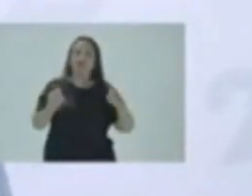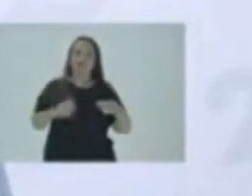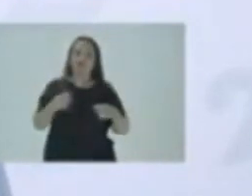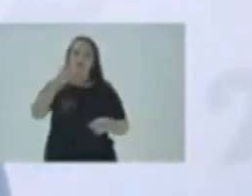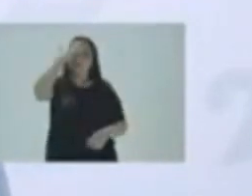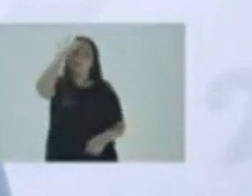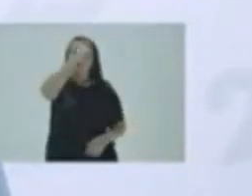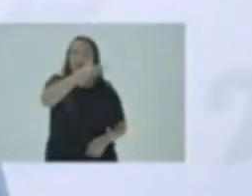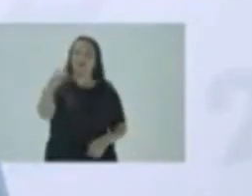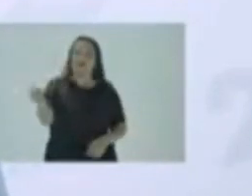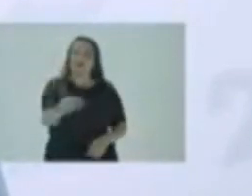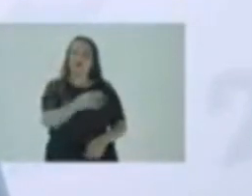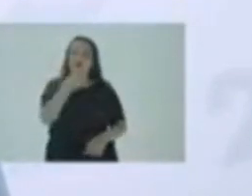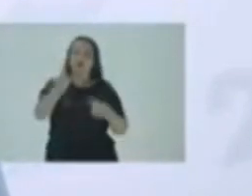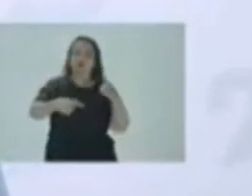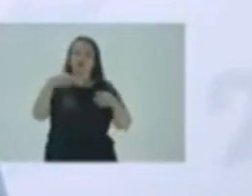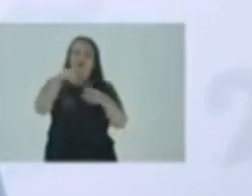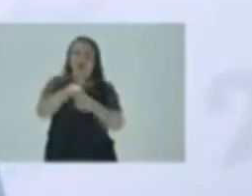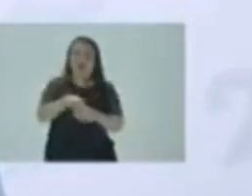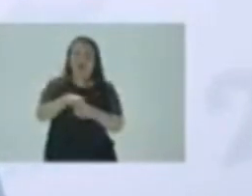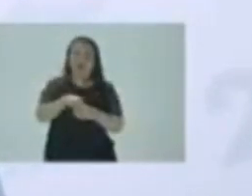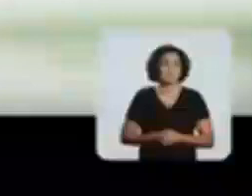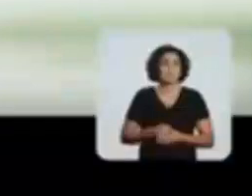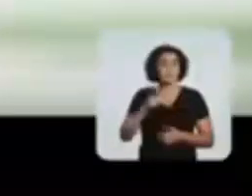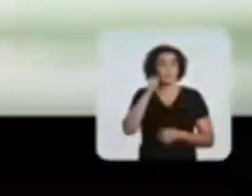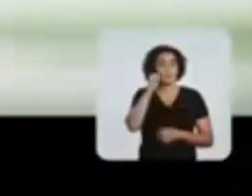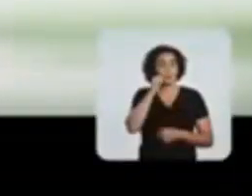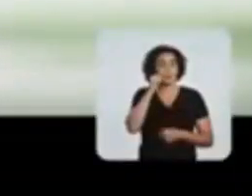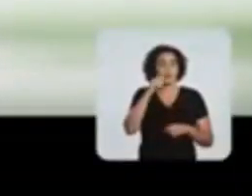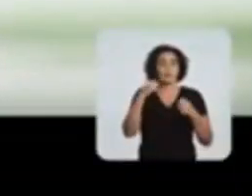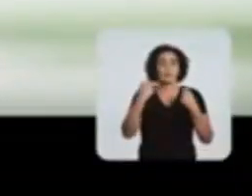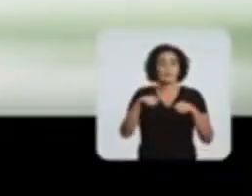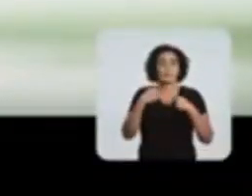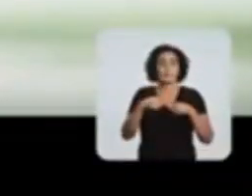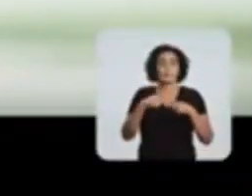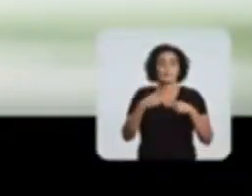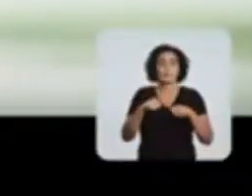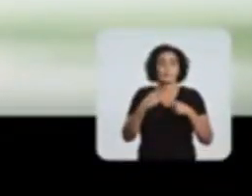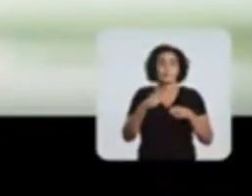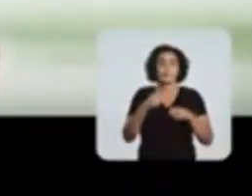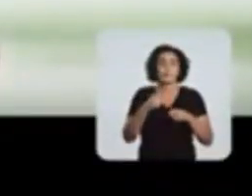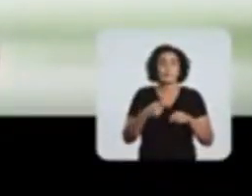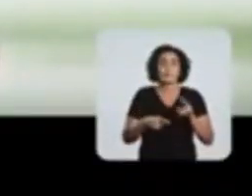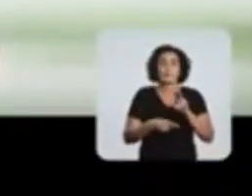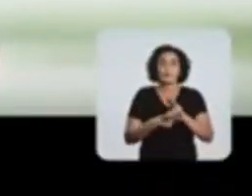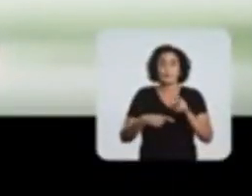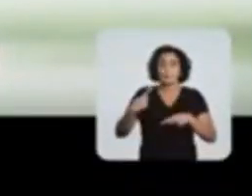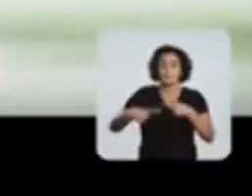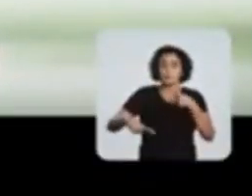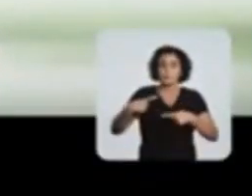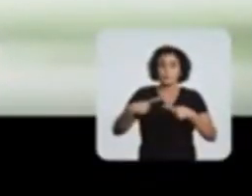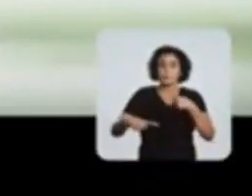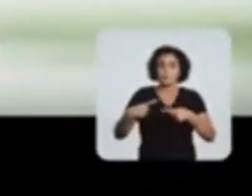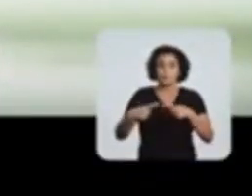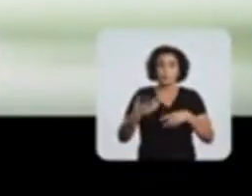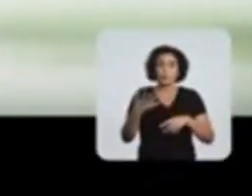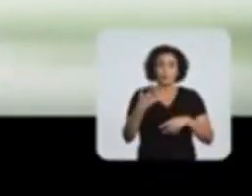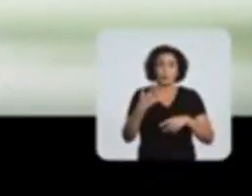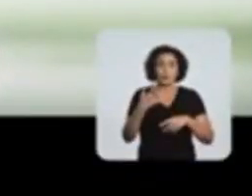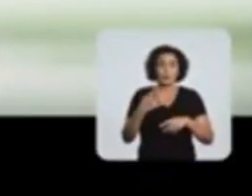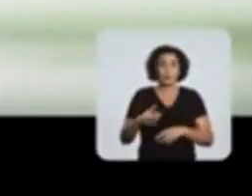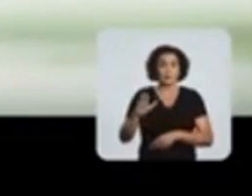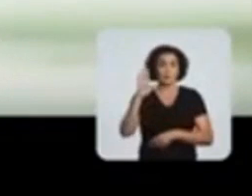Precisamos de sangue novo. Na política. Olá, meu povão de São Gonçalo. Olá, meu povão do Rio de Janeiro.